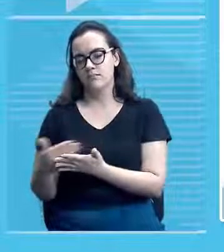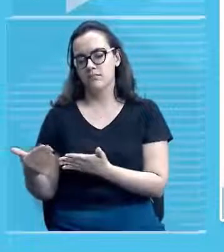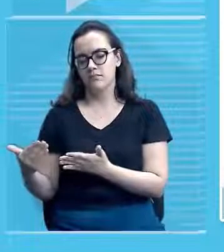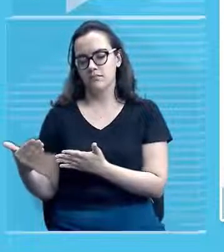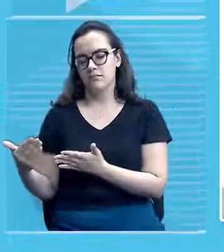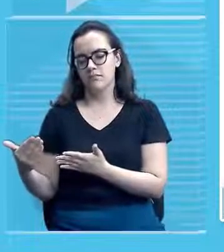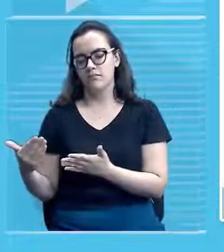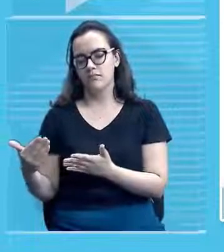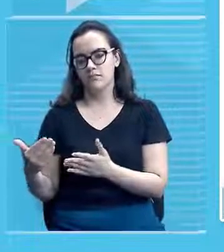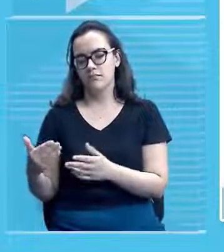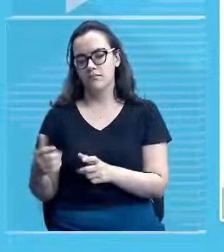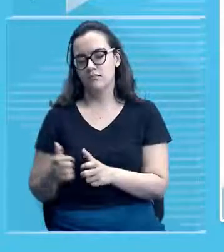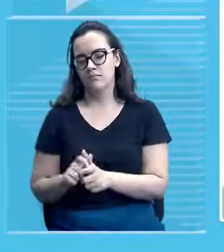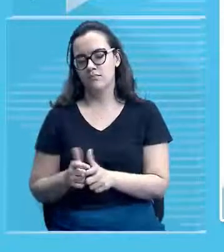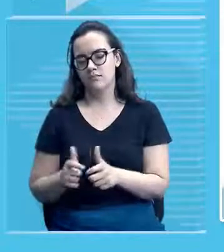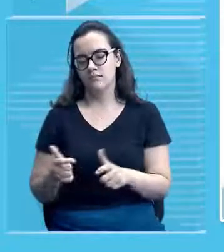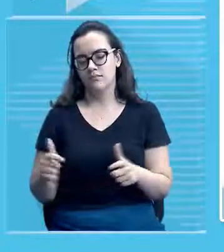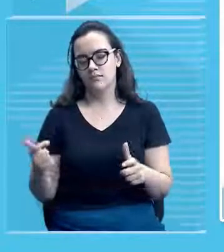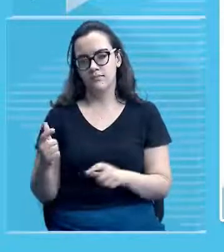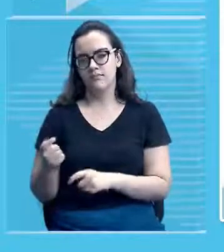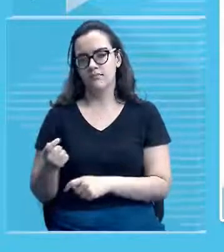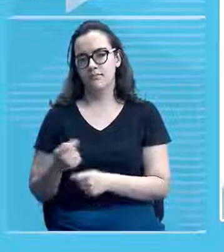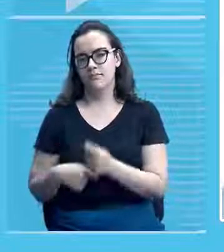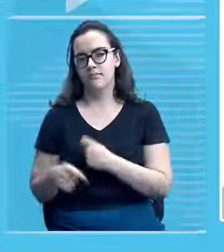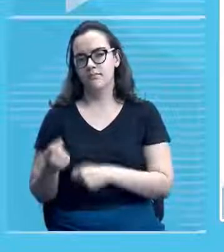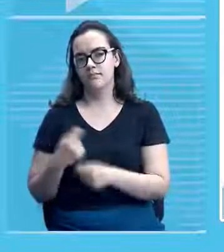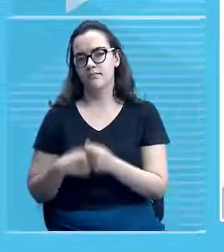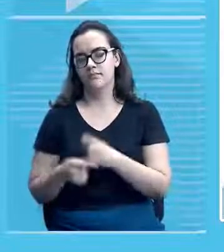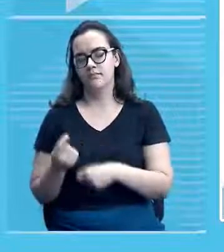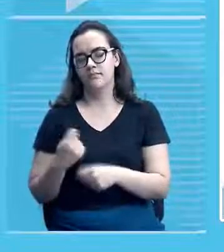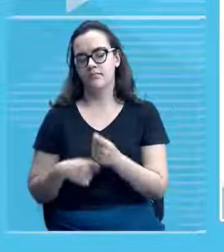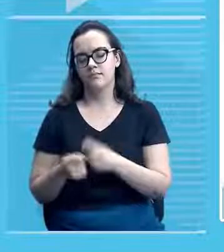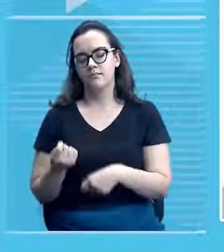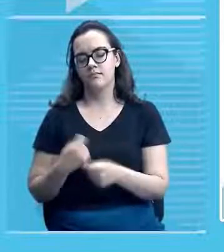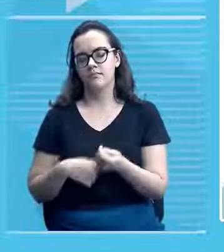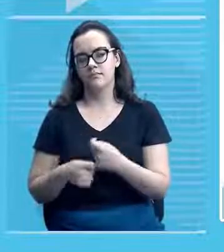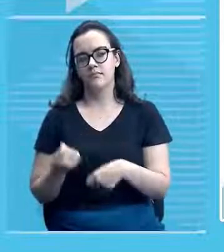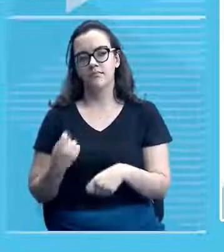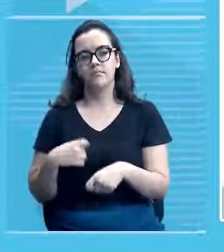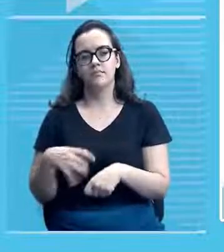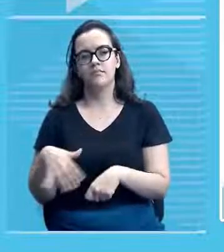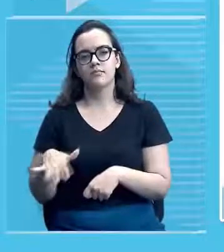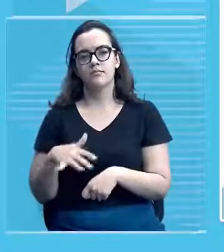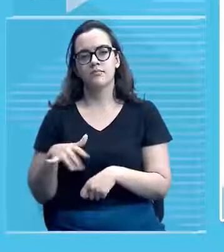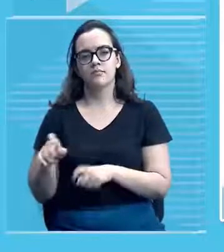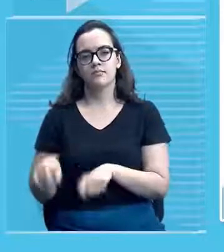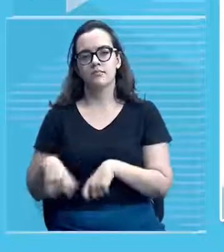por uma economia de base, né? Principalmente agropecuária,